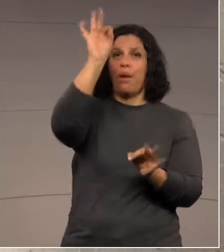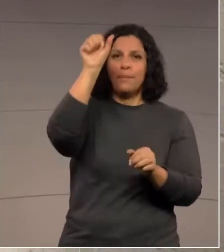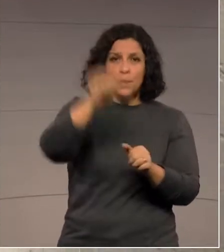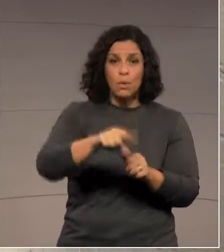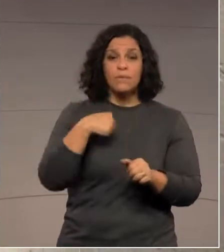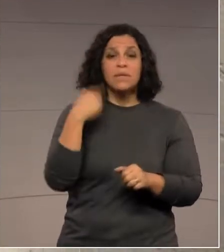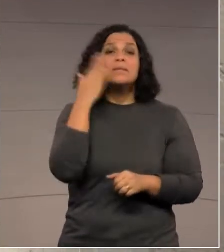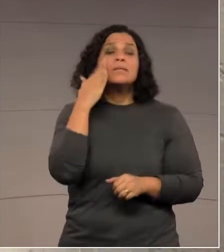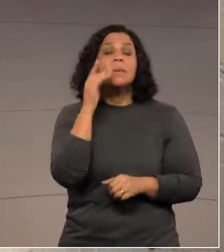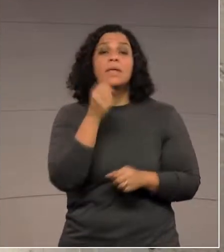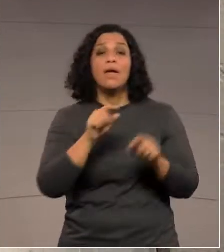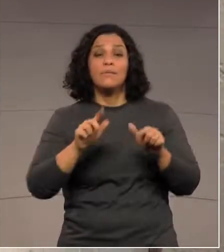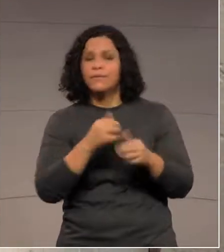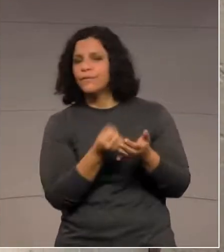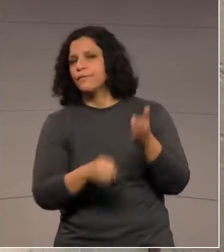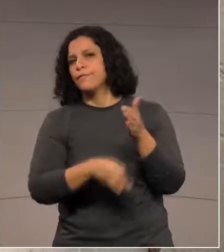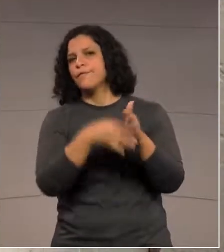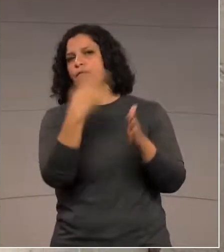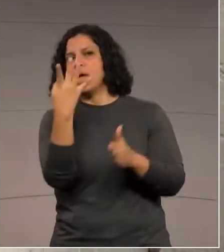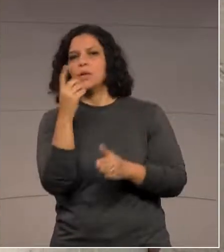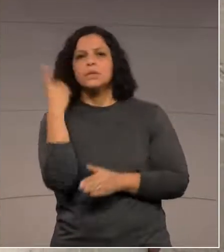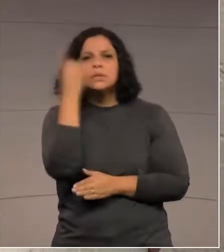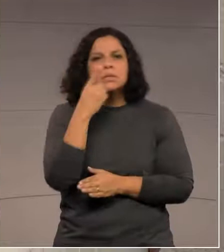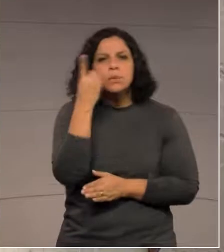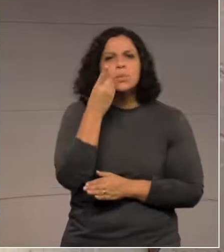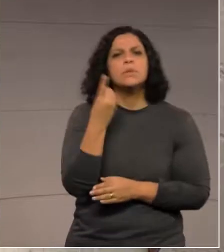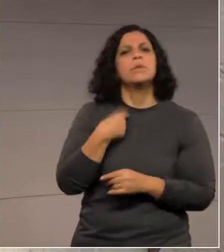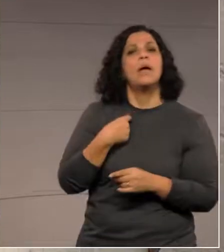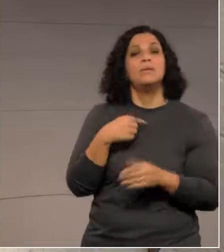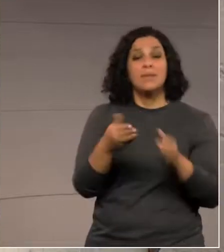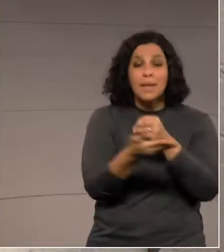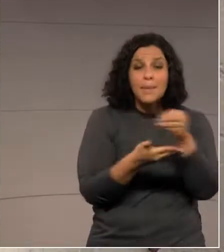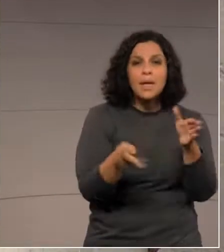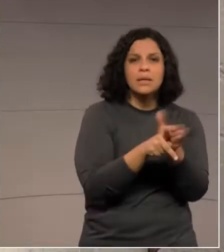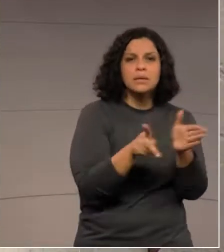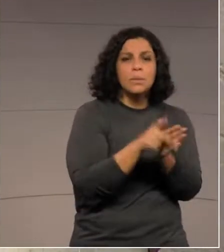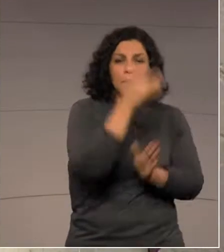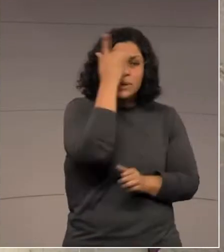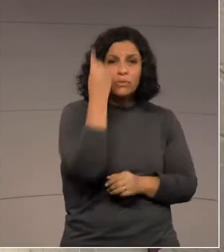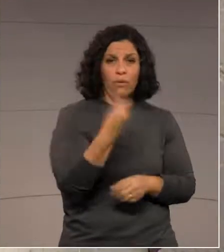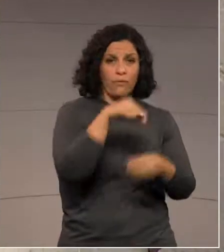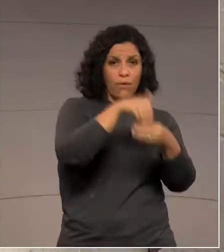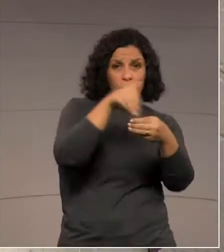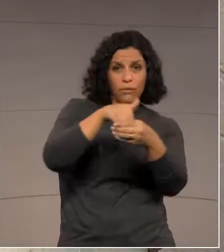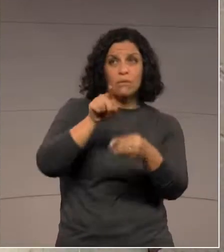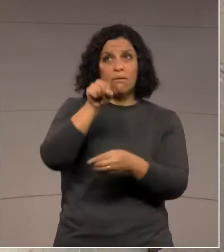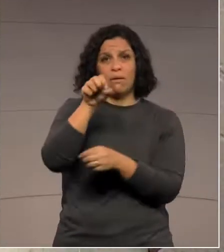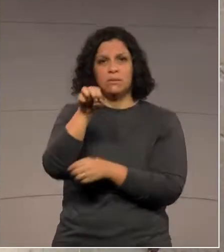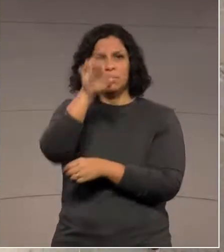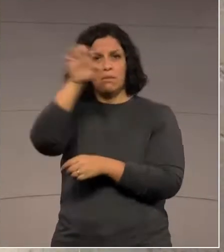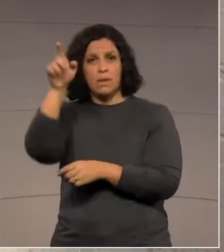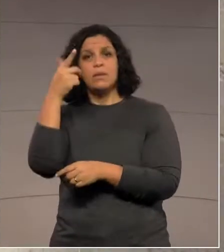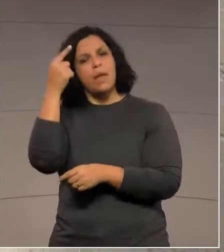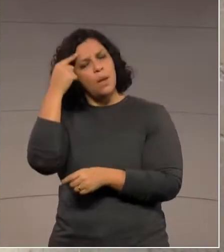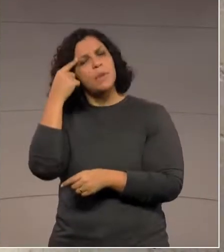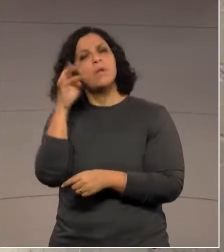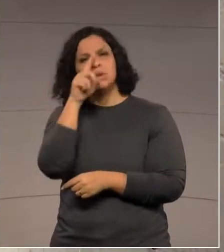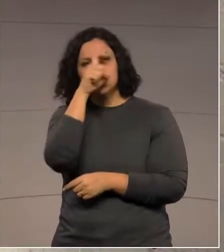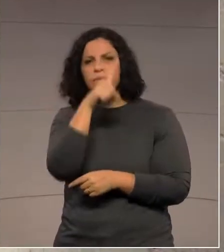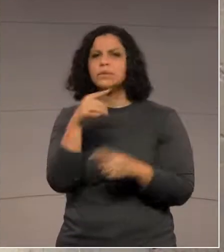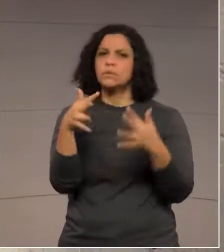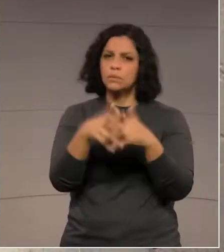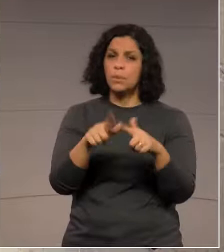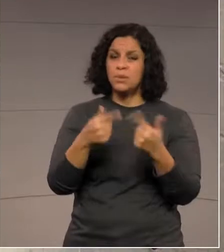atuação, base parlamentar, no extremo noroeste, e eu sei que também serão cobrados. Penso que é um prejuízo. Agora é preciso entender